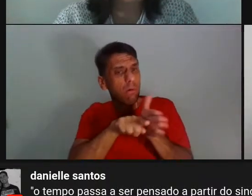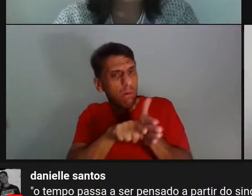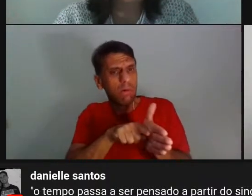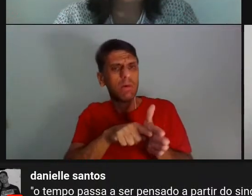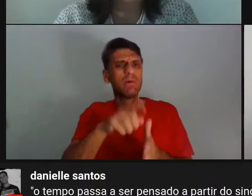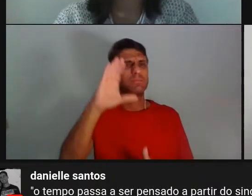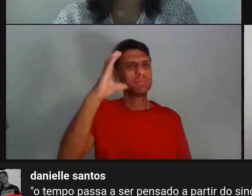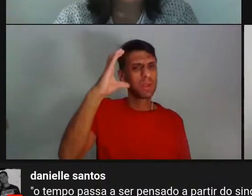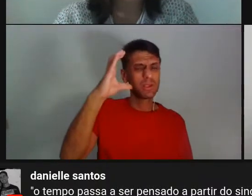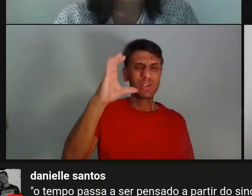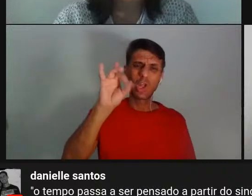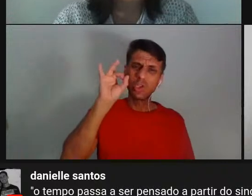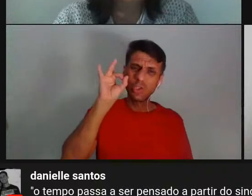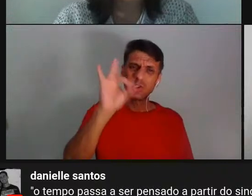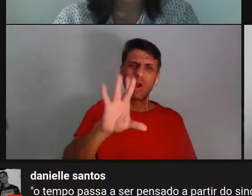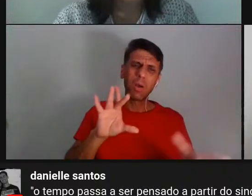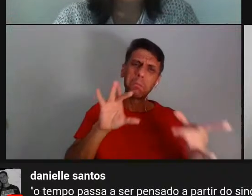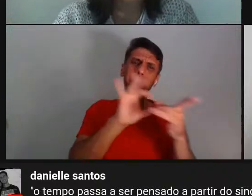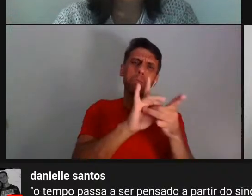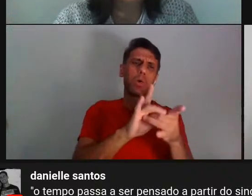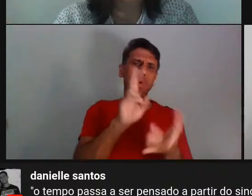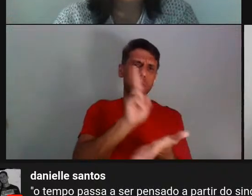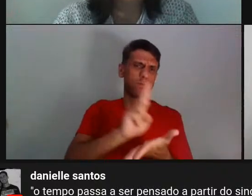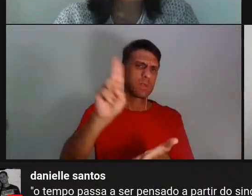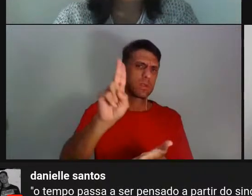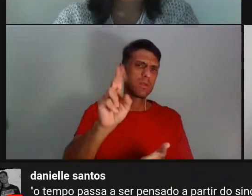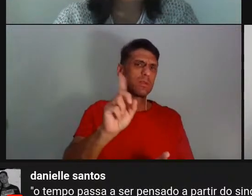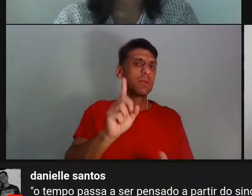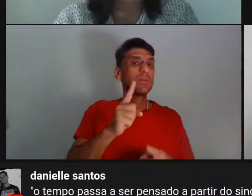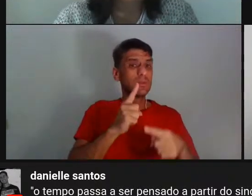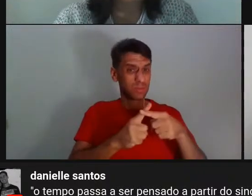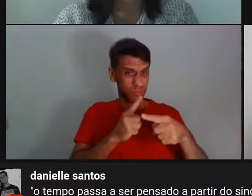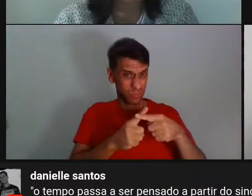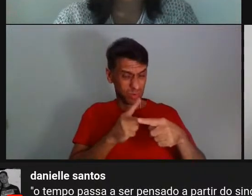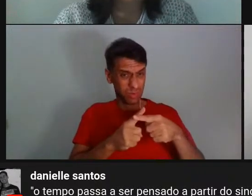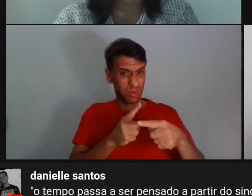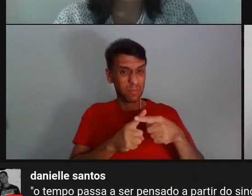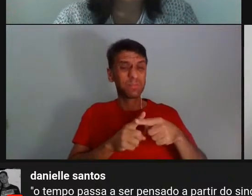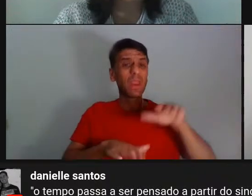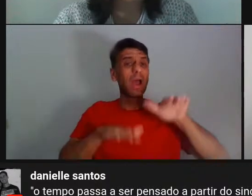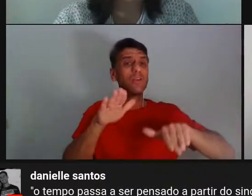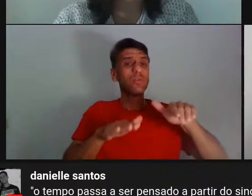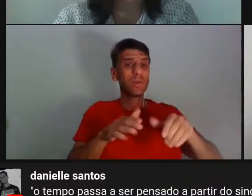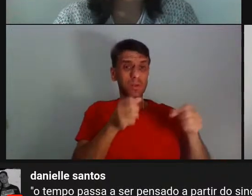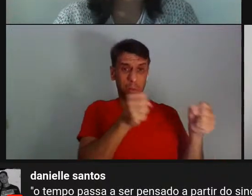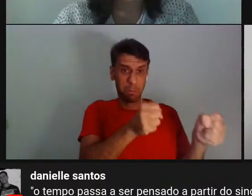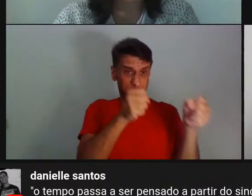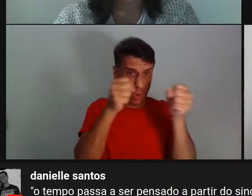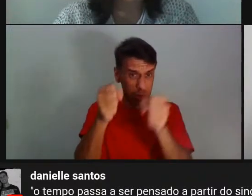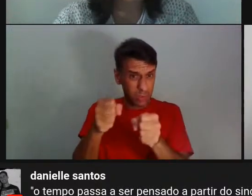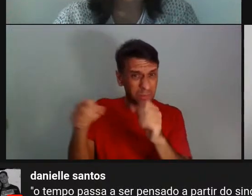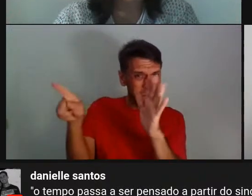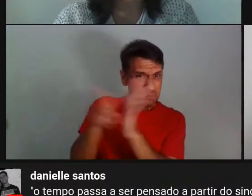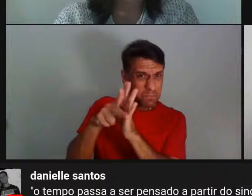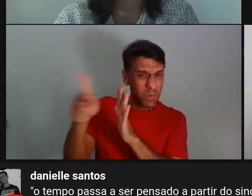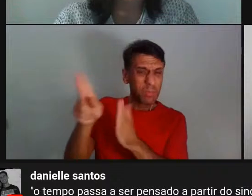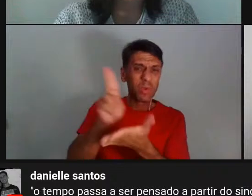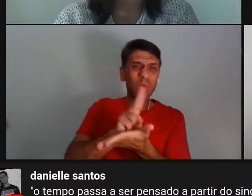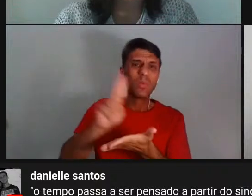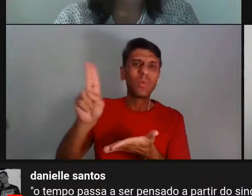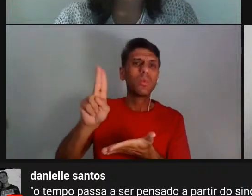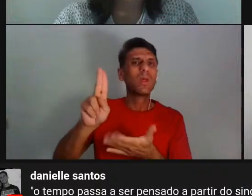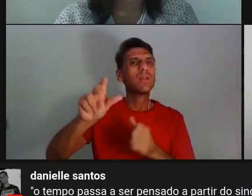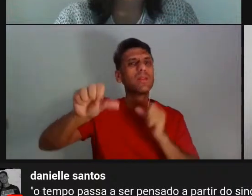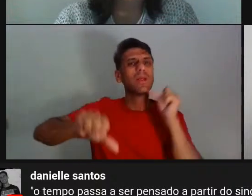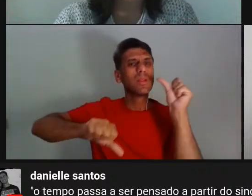ser só atrelado a uma universidade, porque às vezes o poder nas mãos só da universidade acaba transformando,